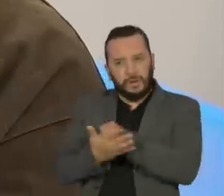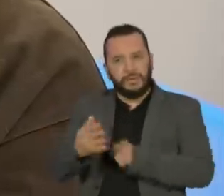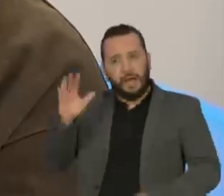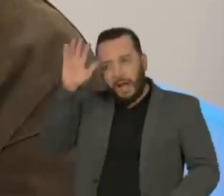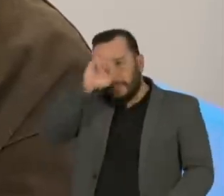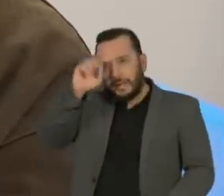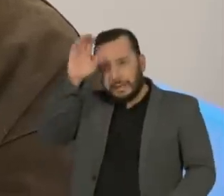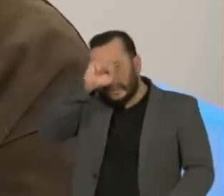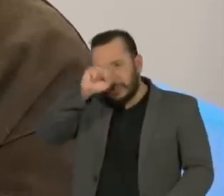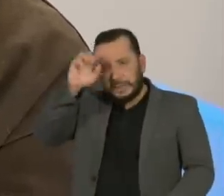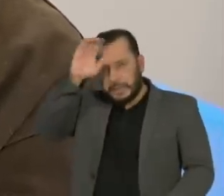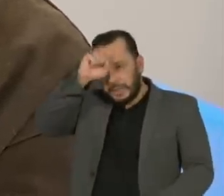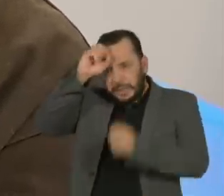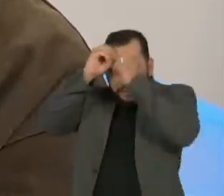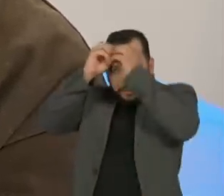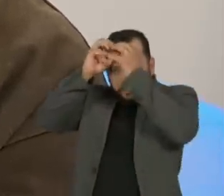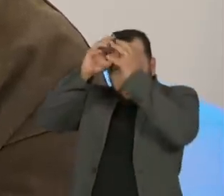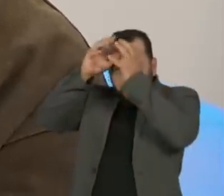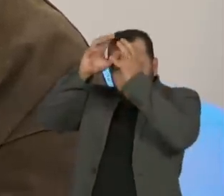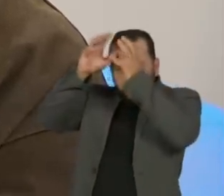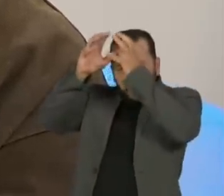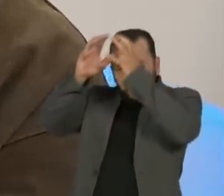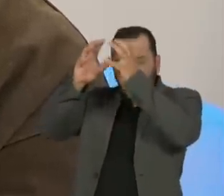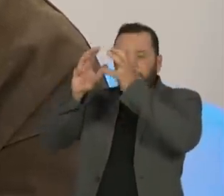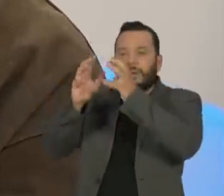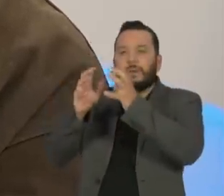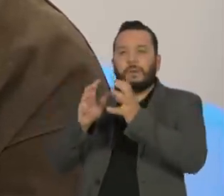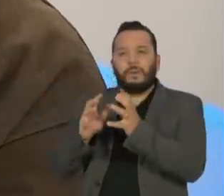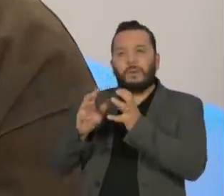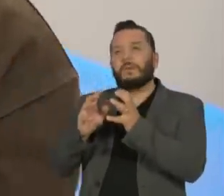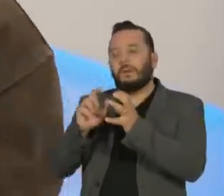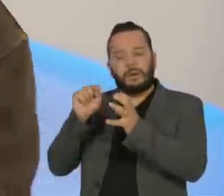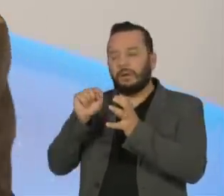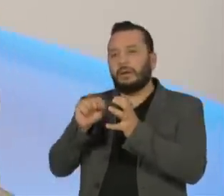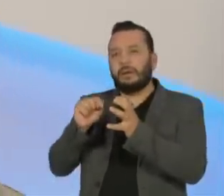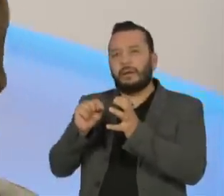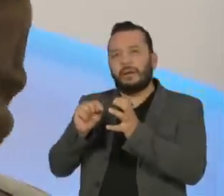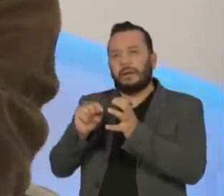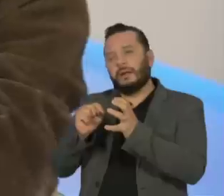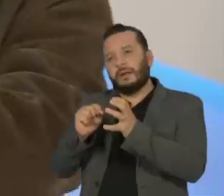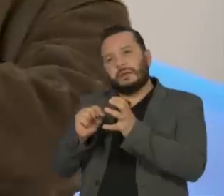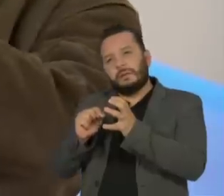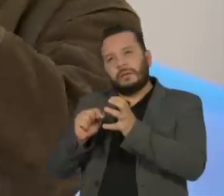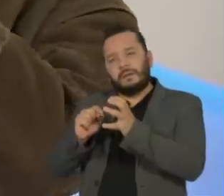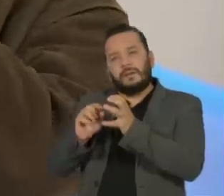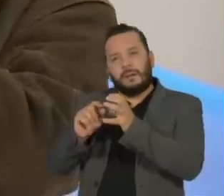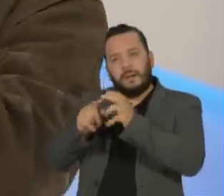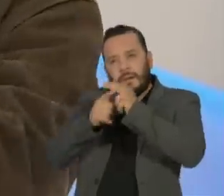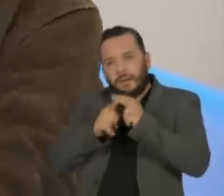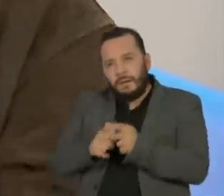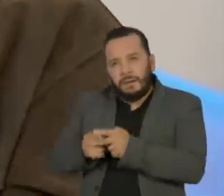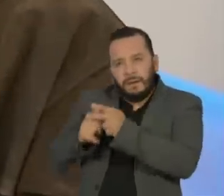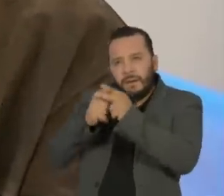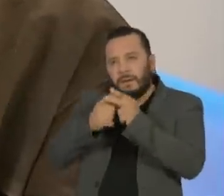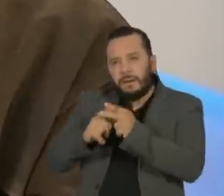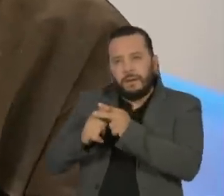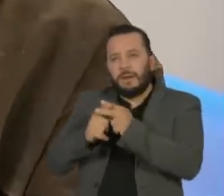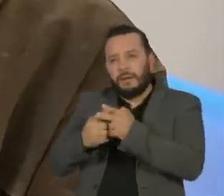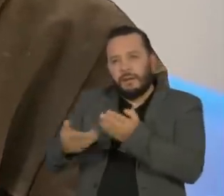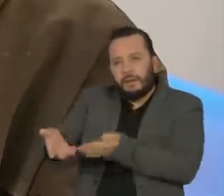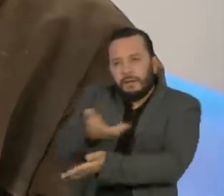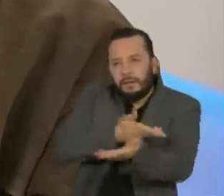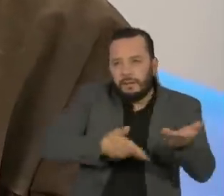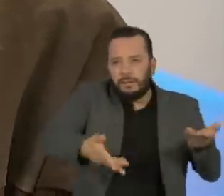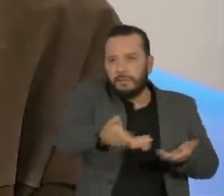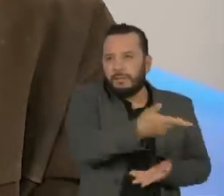transformar isso e nós conseguimos, através de uma junção de pessoas, aprender a conviver com